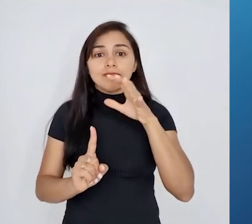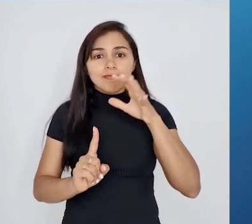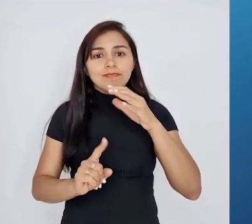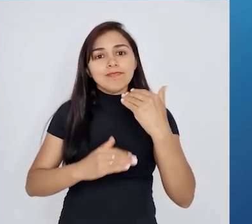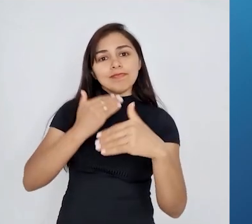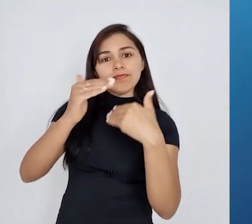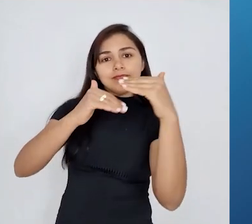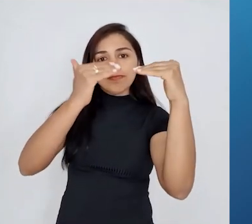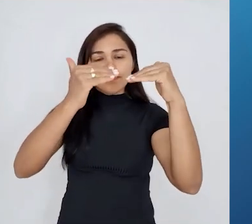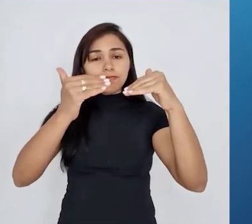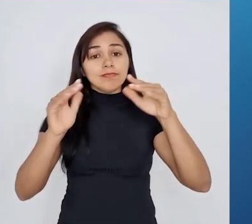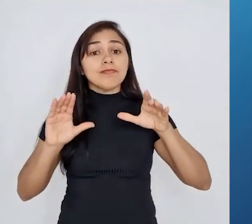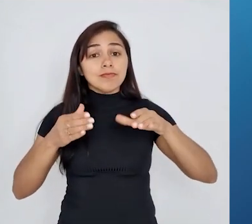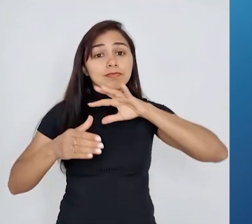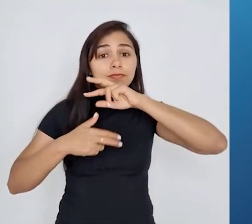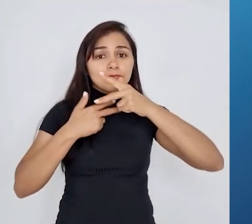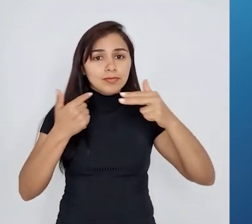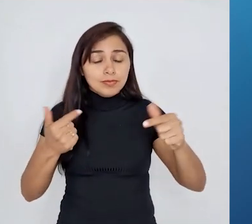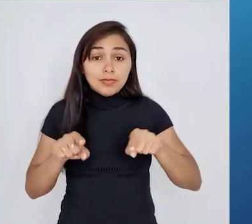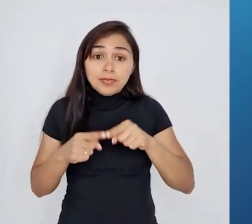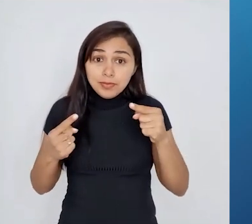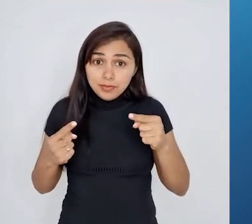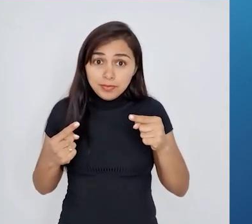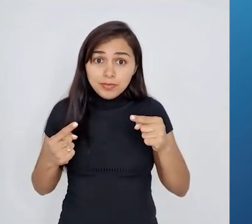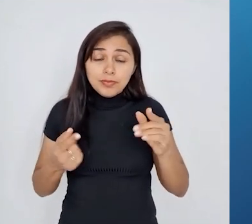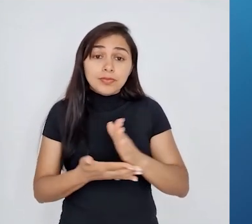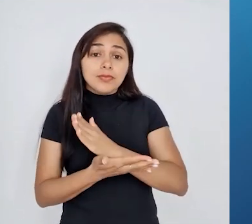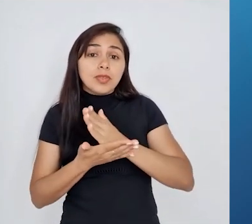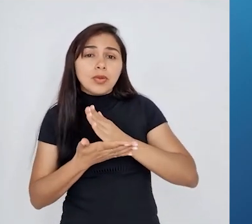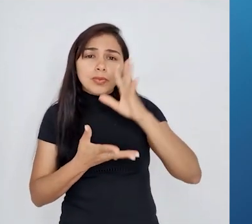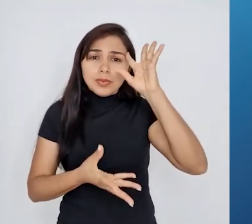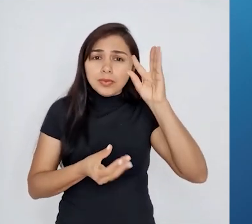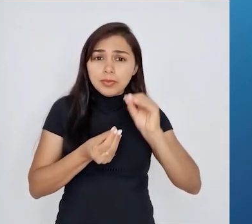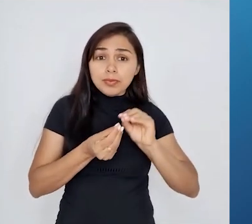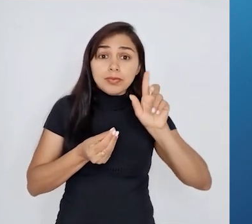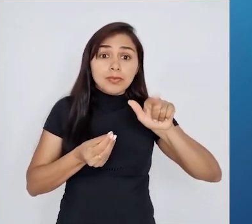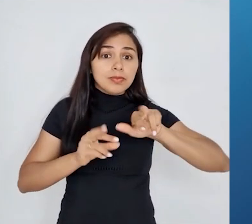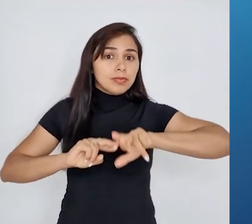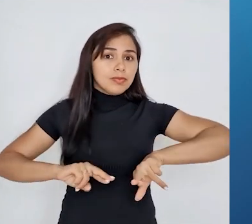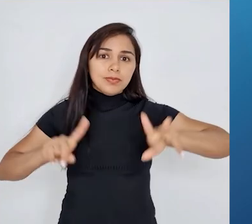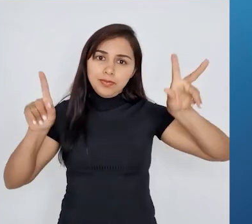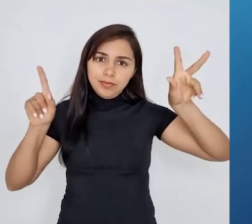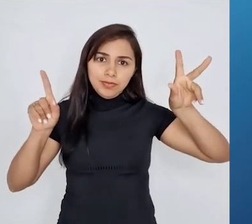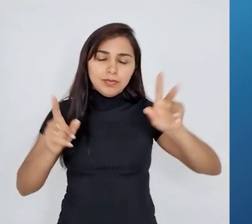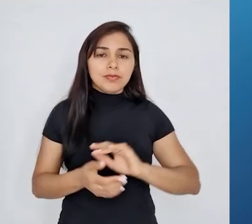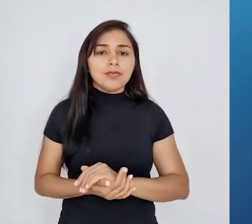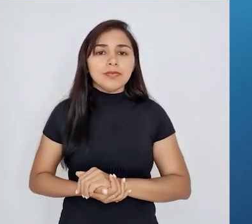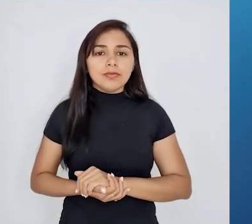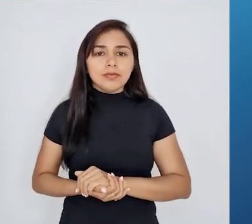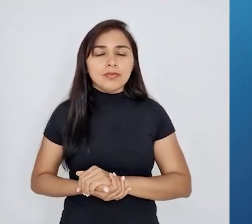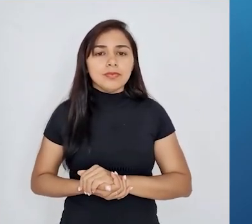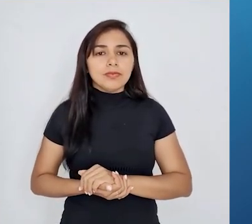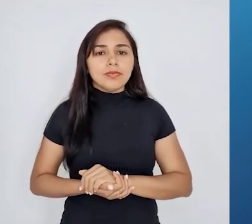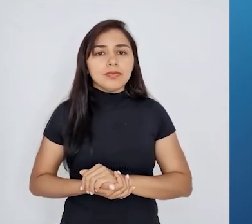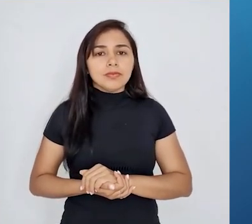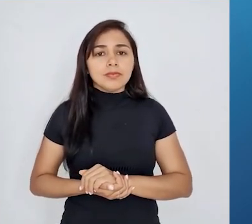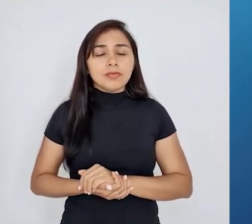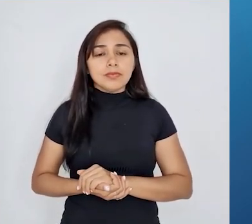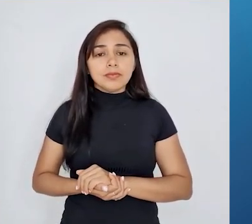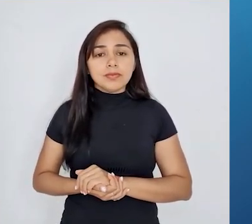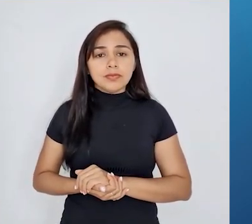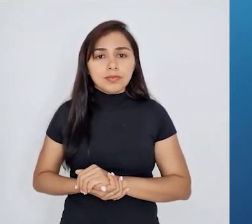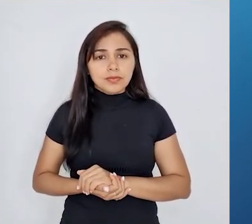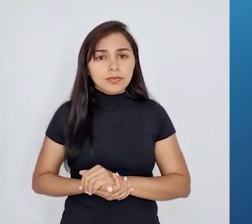No entanto, suas interpretações e ênfases foram distintas, ou seja, foram bem diferentes. Primeiro, vamos lá.